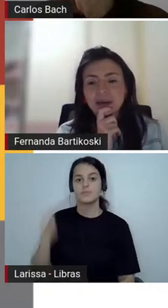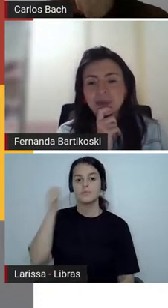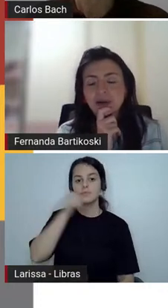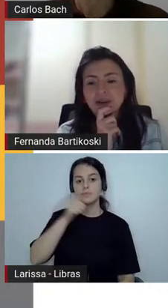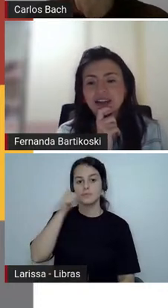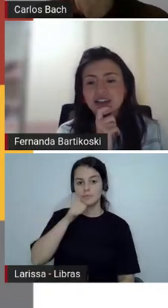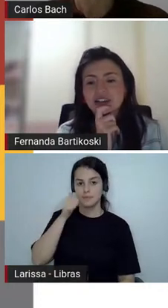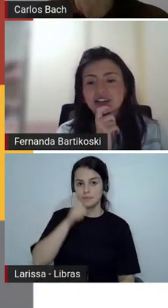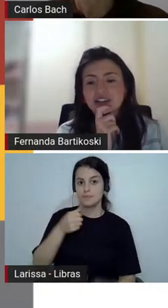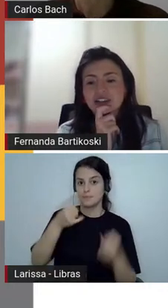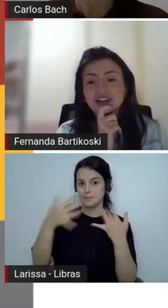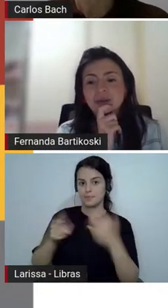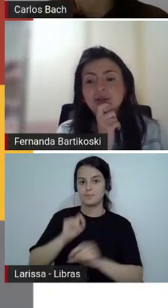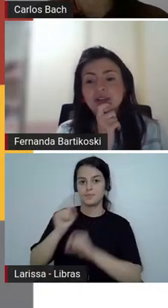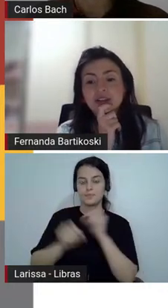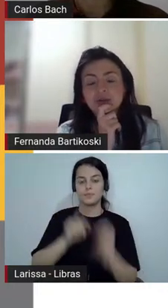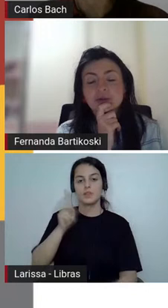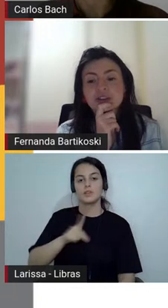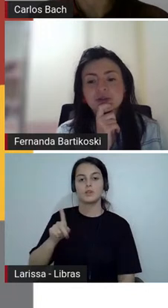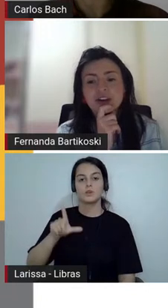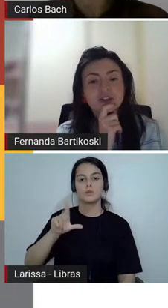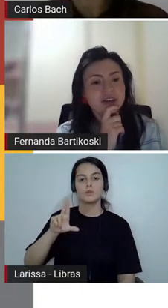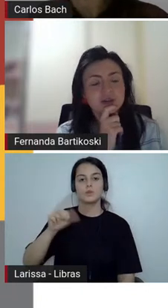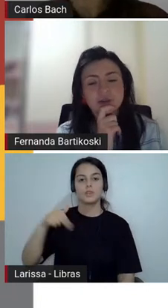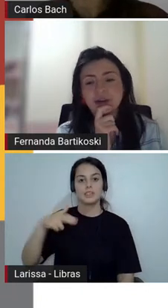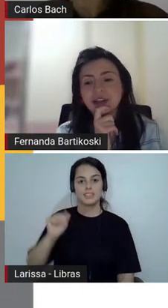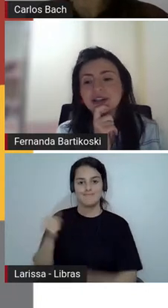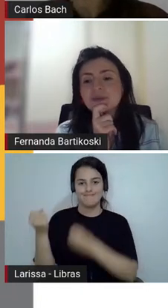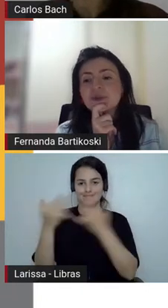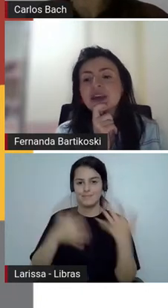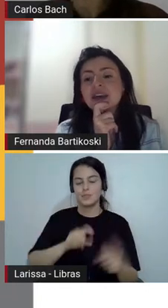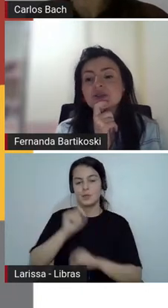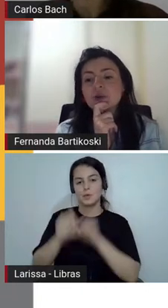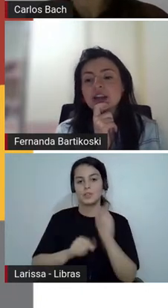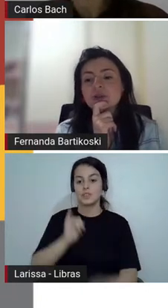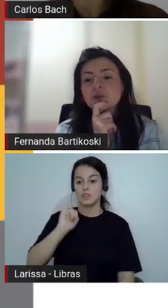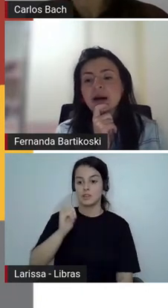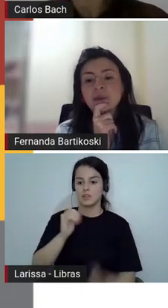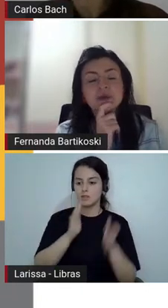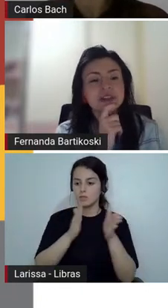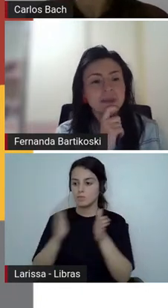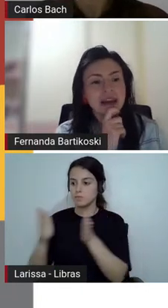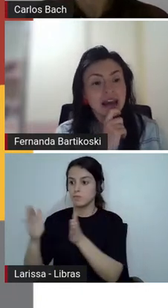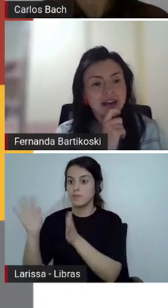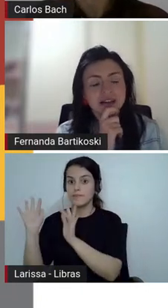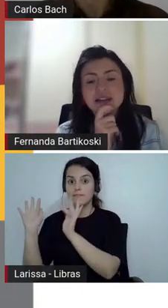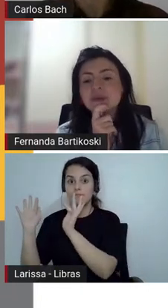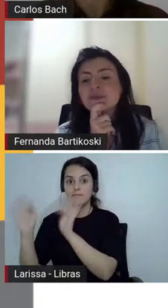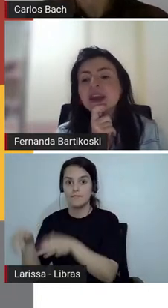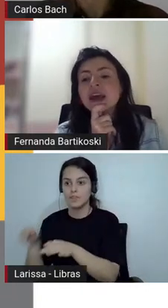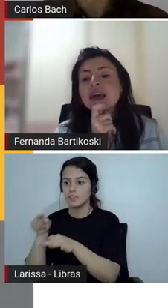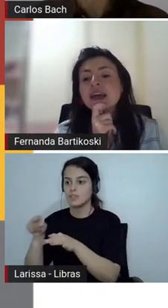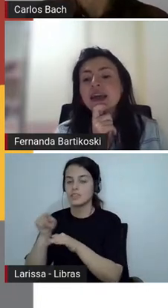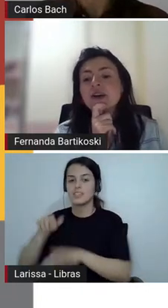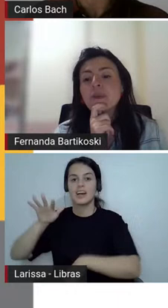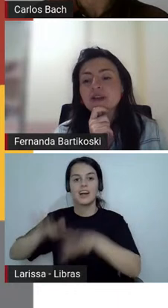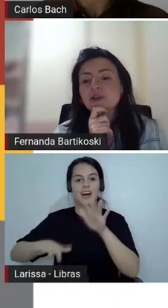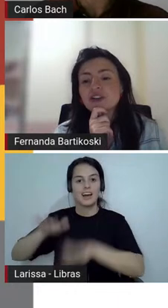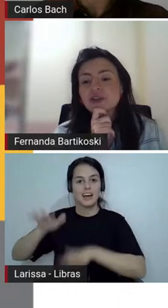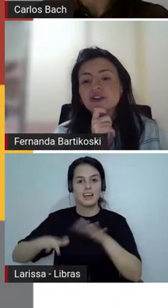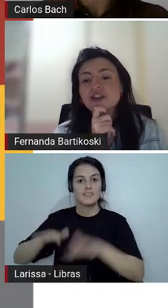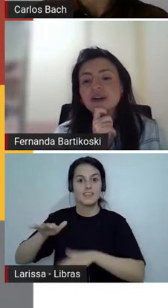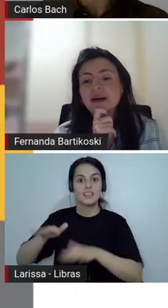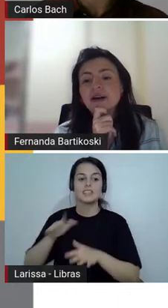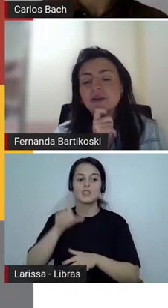professora Luana Porto, que ela disse, damos o desfecho das crônicas, escolhemos uma música para elas, e quero